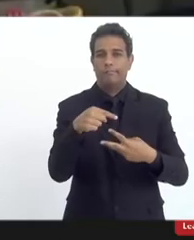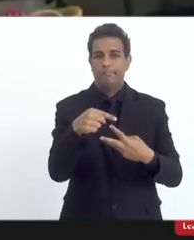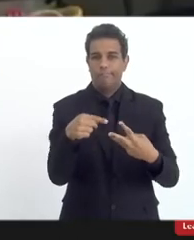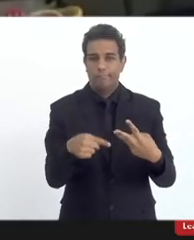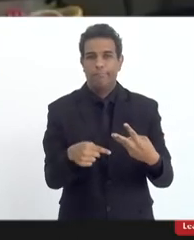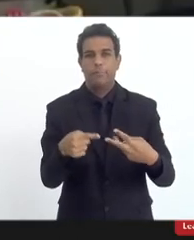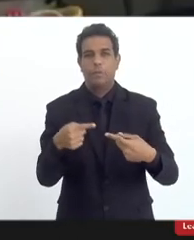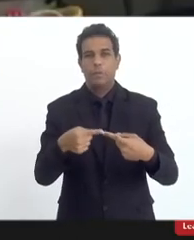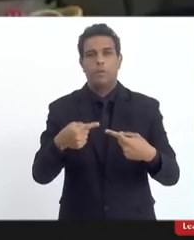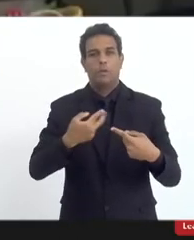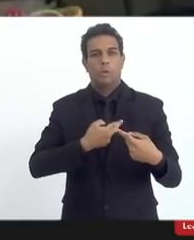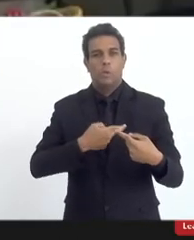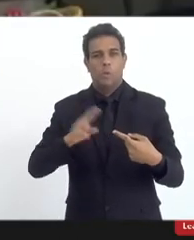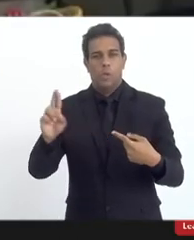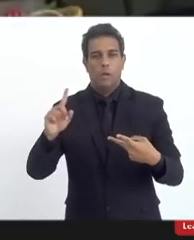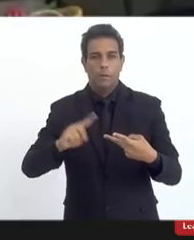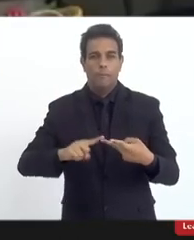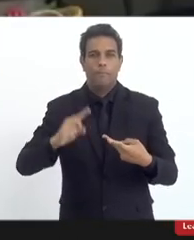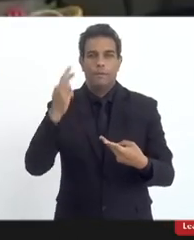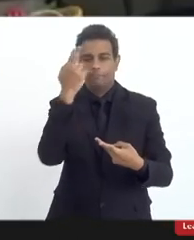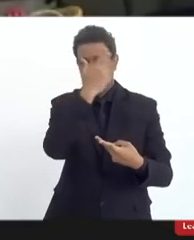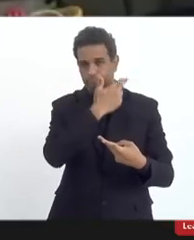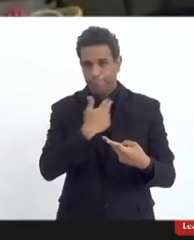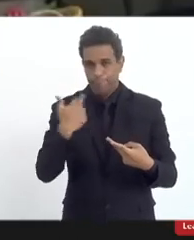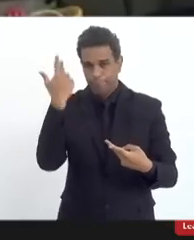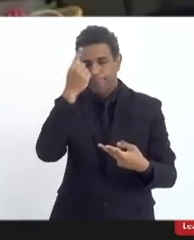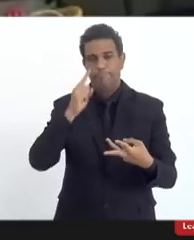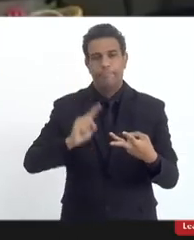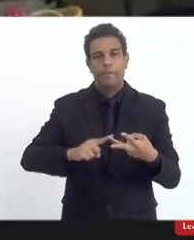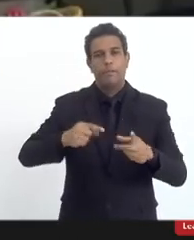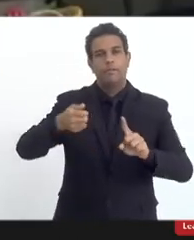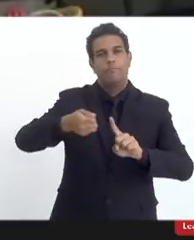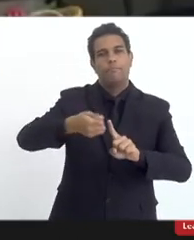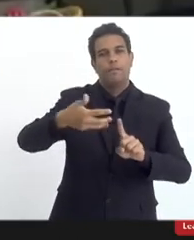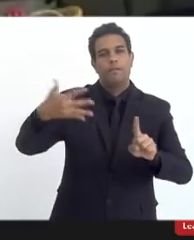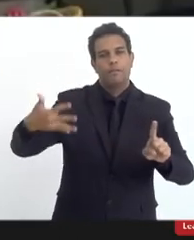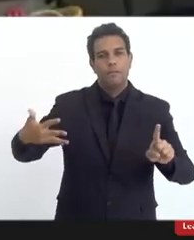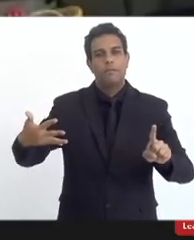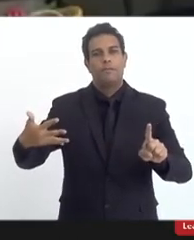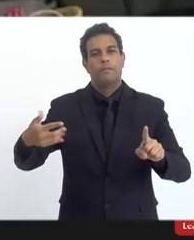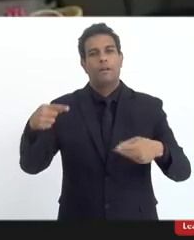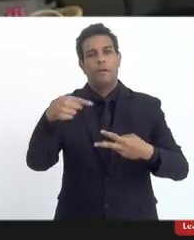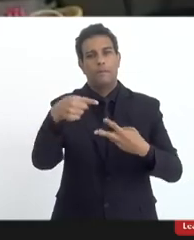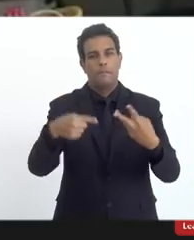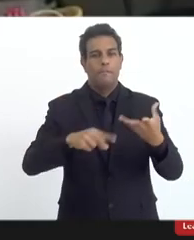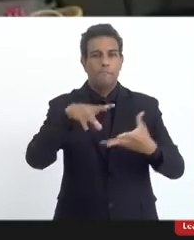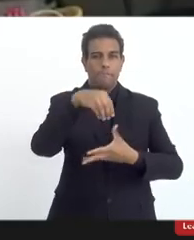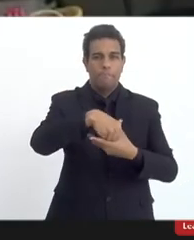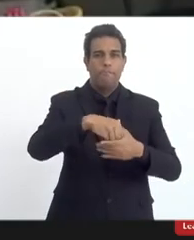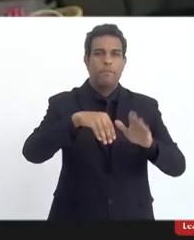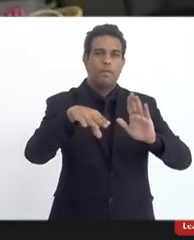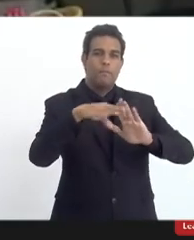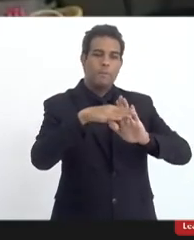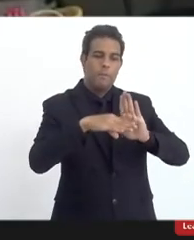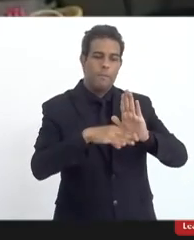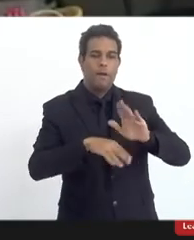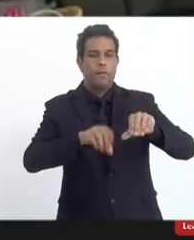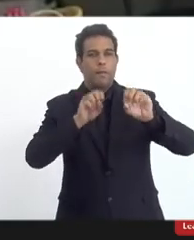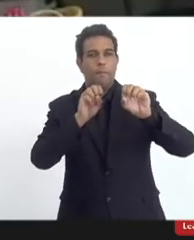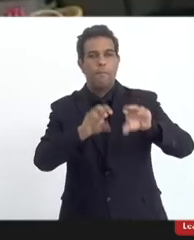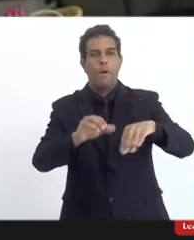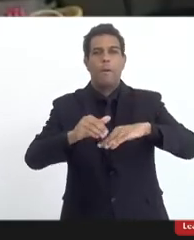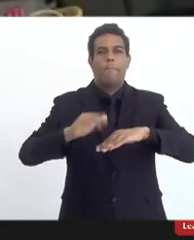o religioso o racial e o LGBTQI agora virou programa Educação Mais